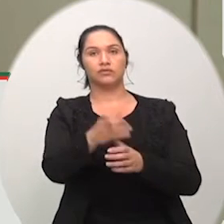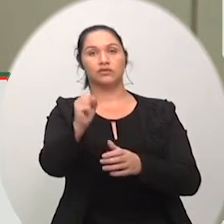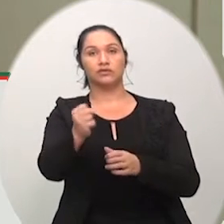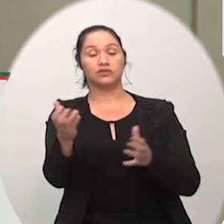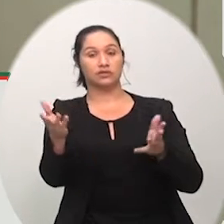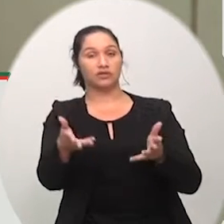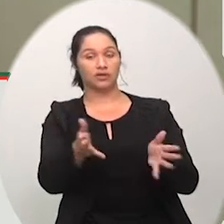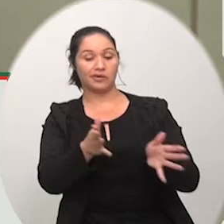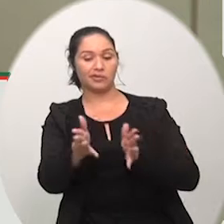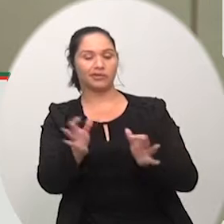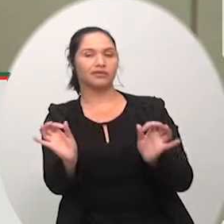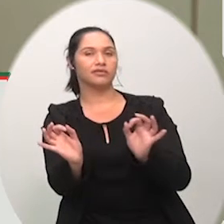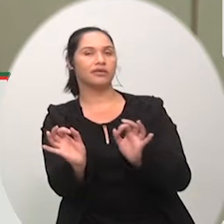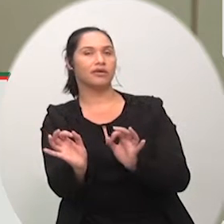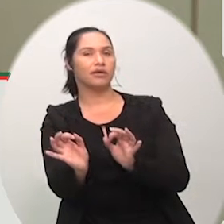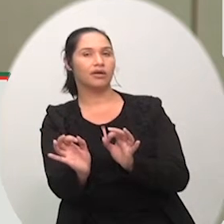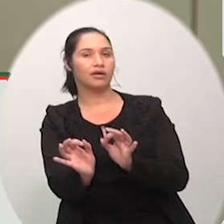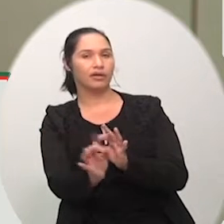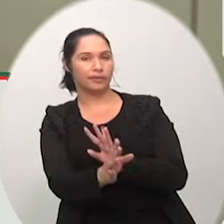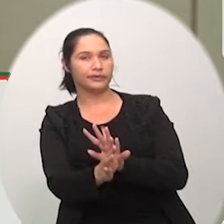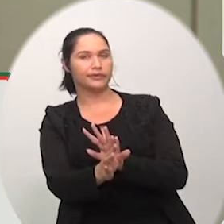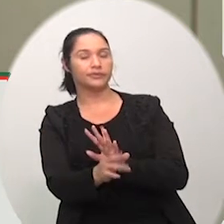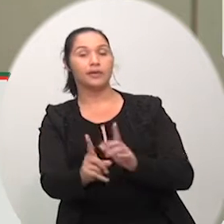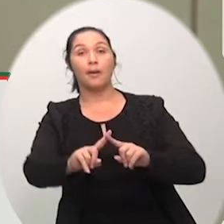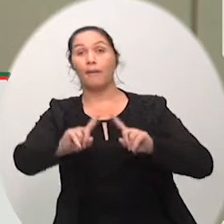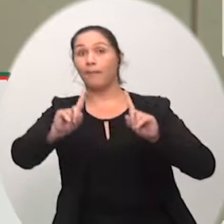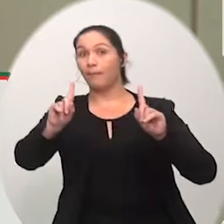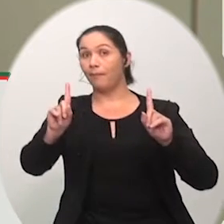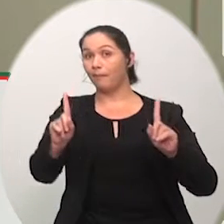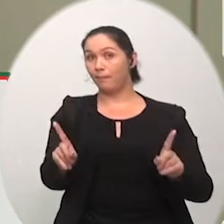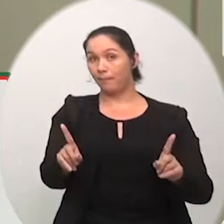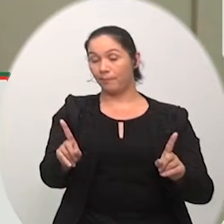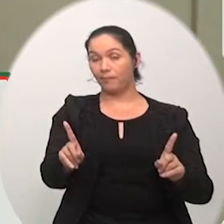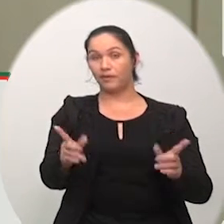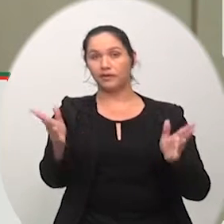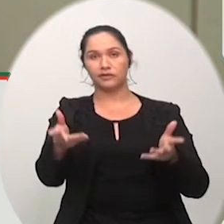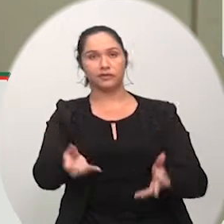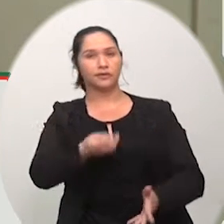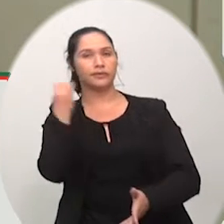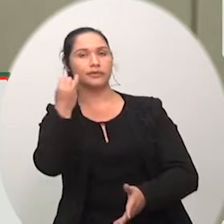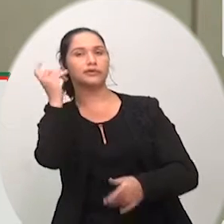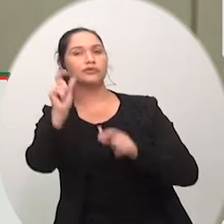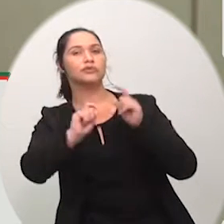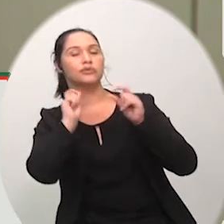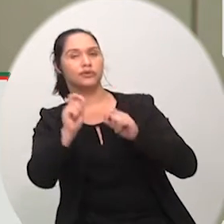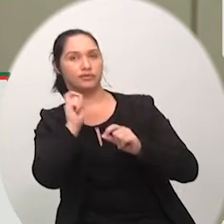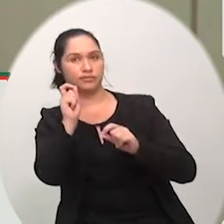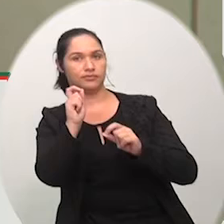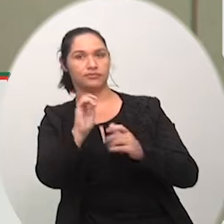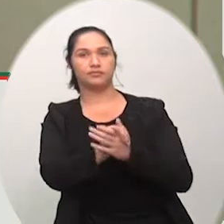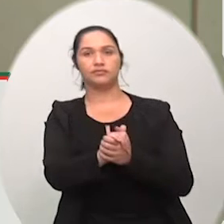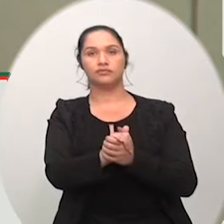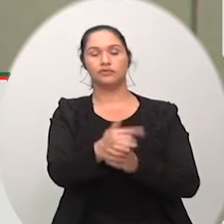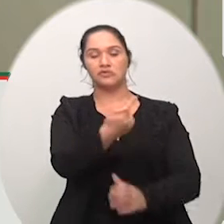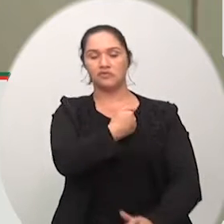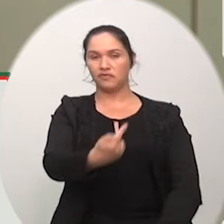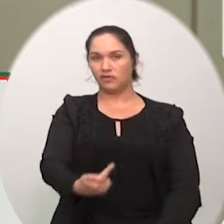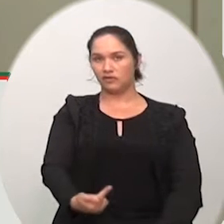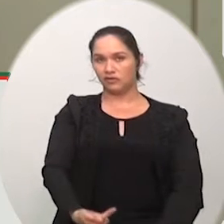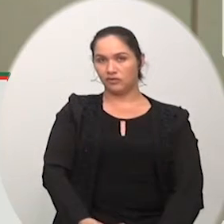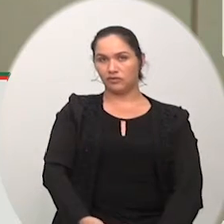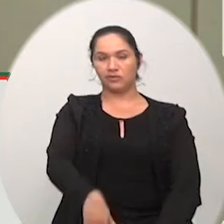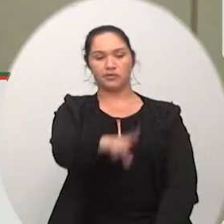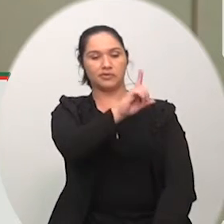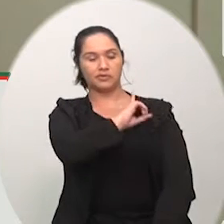de mandato também mas eu acredito que é importante agora não só governador não